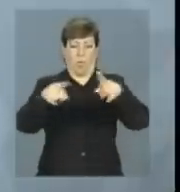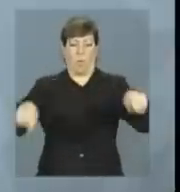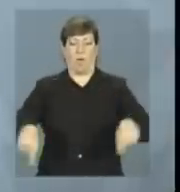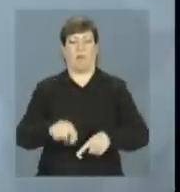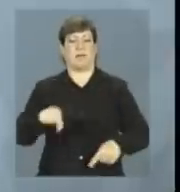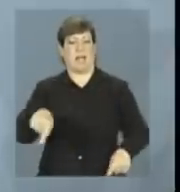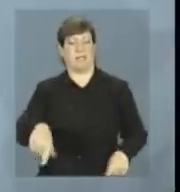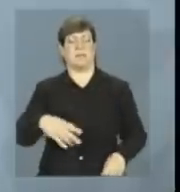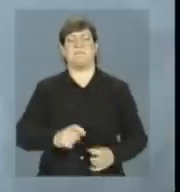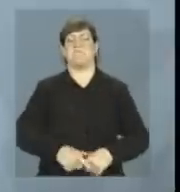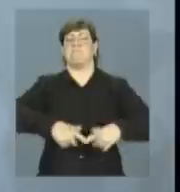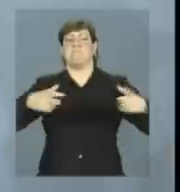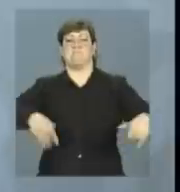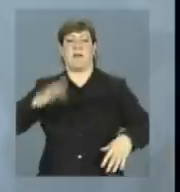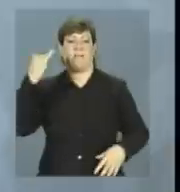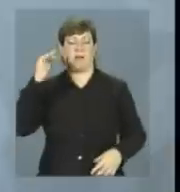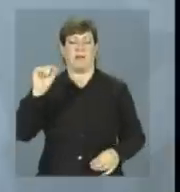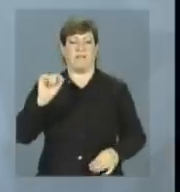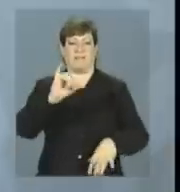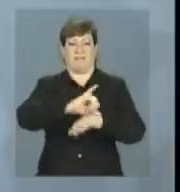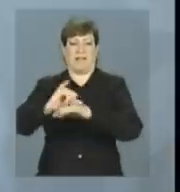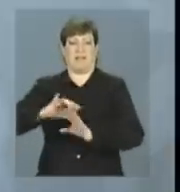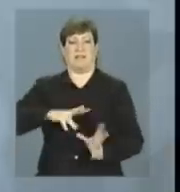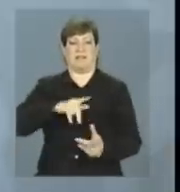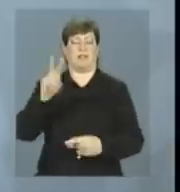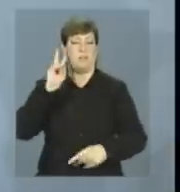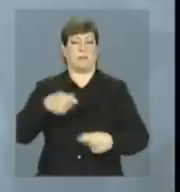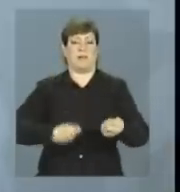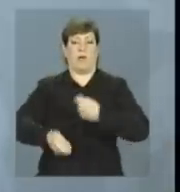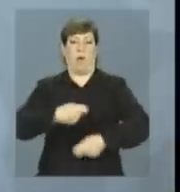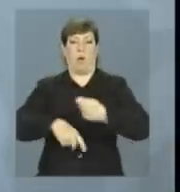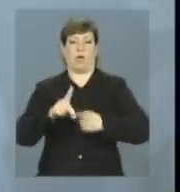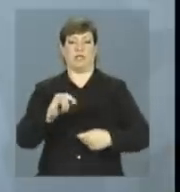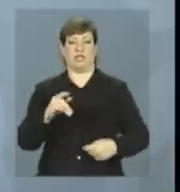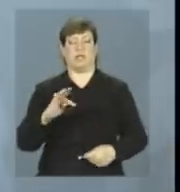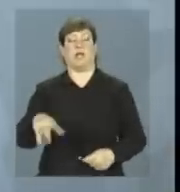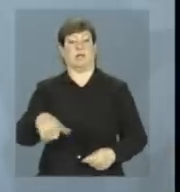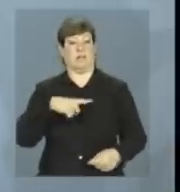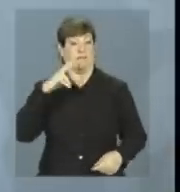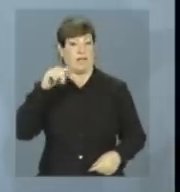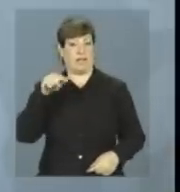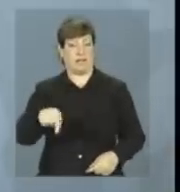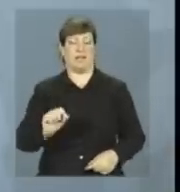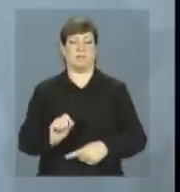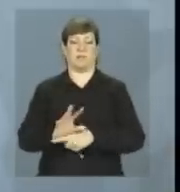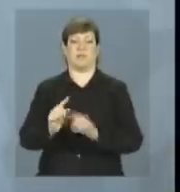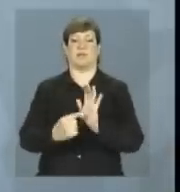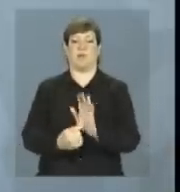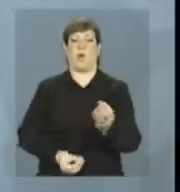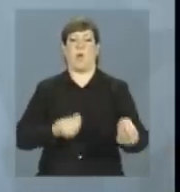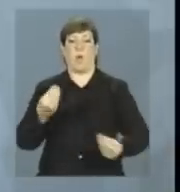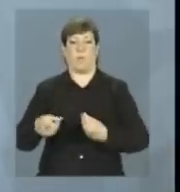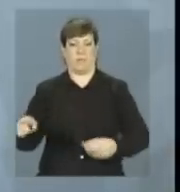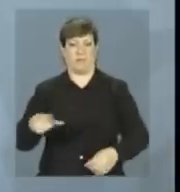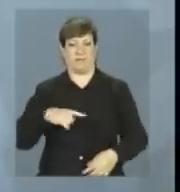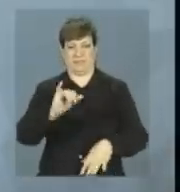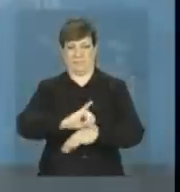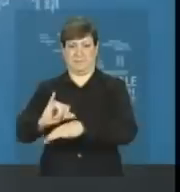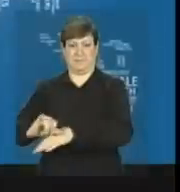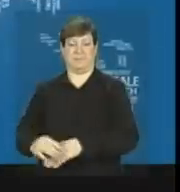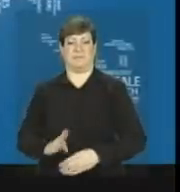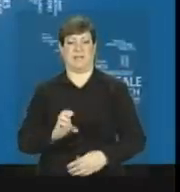que é a maior feira internacional de negócios digitais do mundo. Confira nesse vídeo institucional da SEBIT.